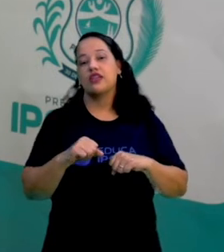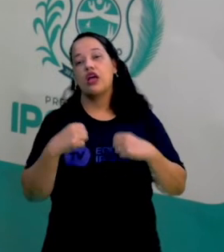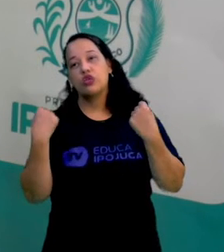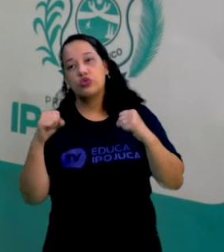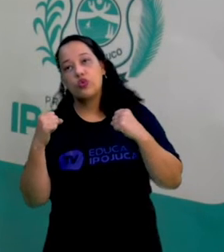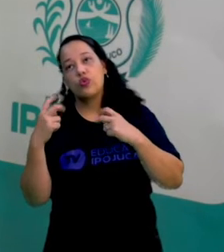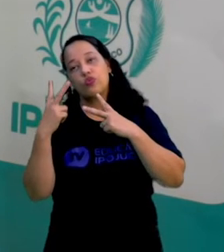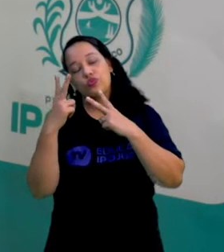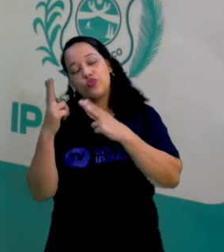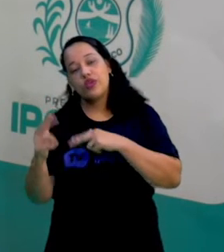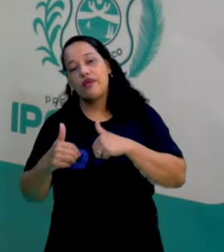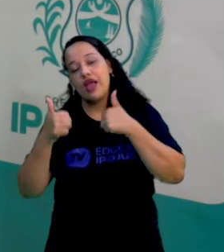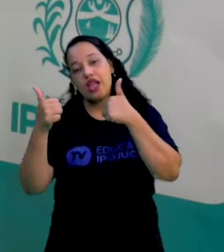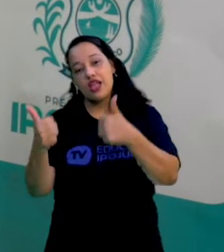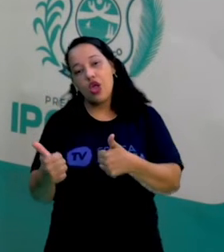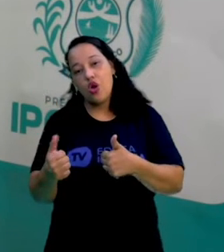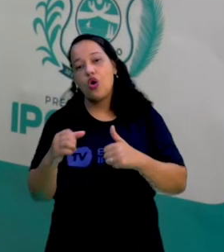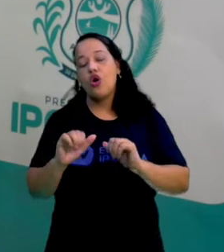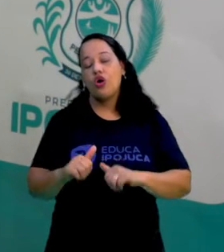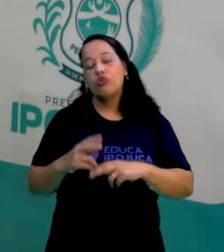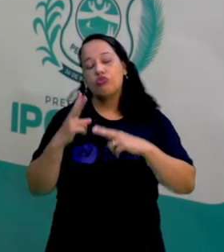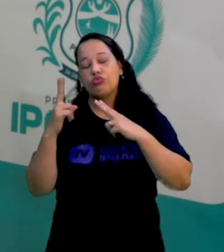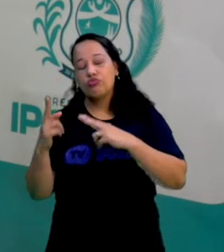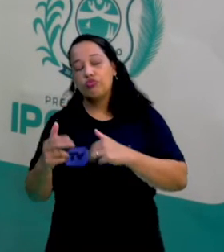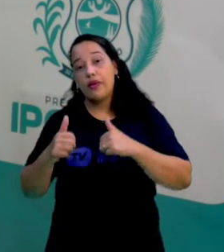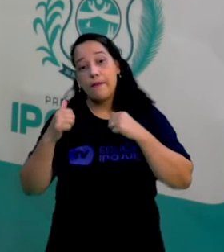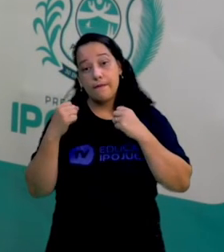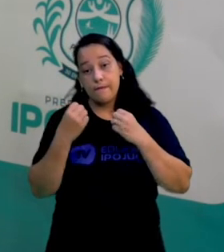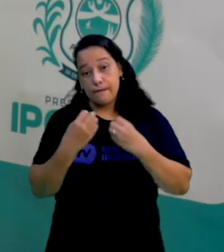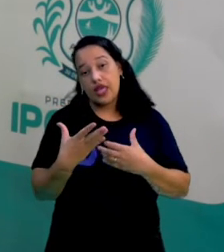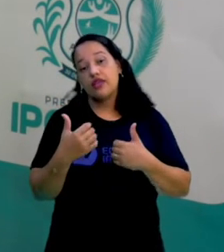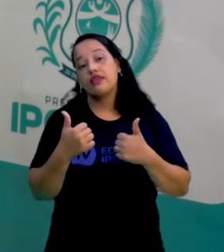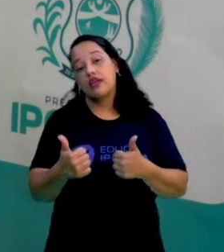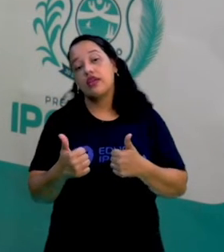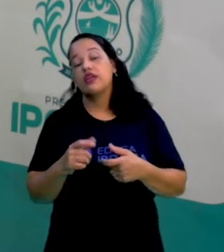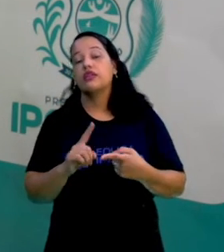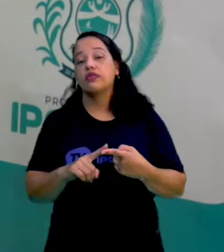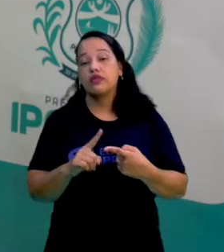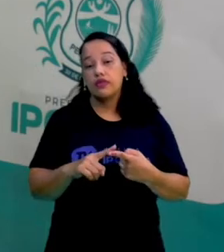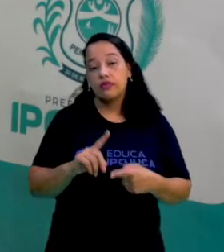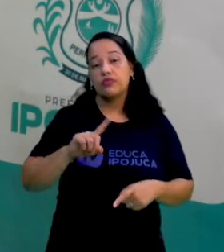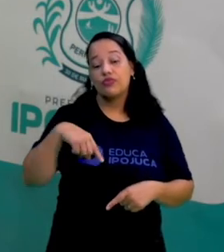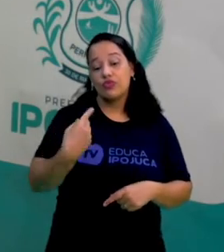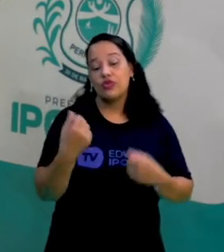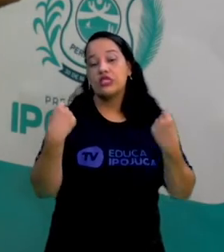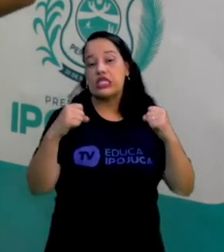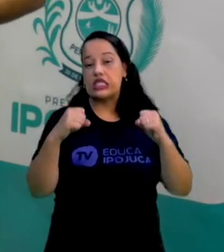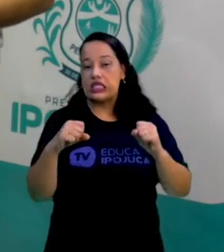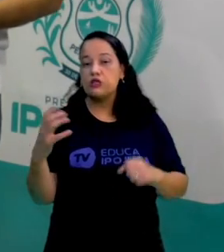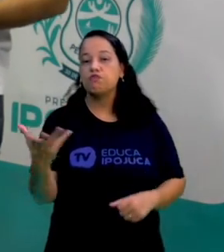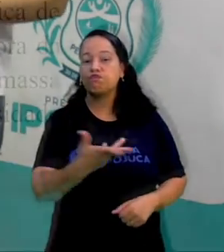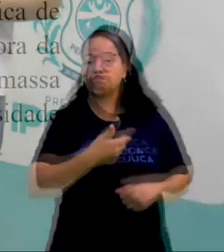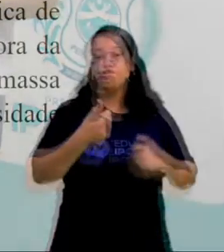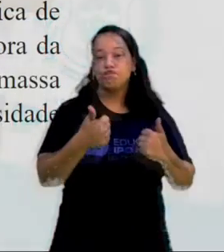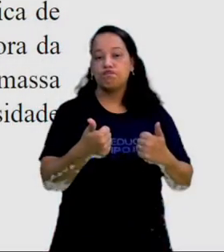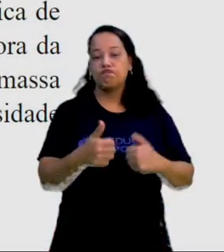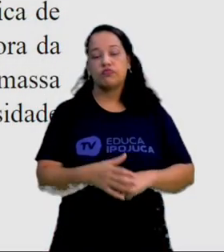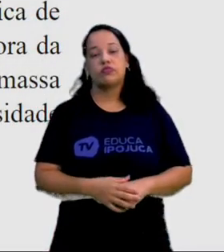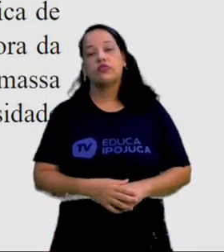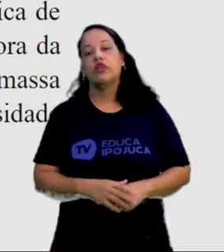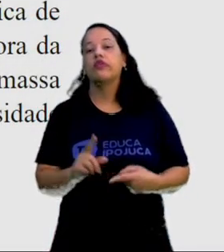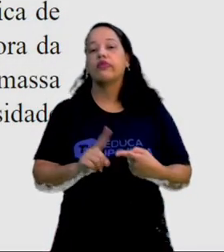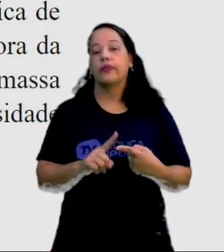melhor e é importante você dormir bem para conseguir fazer com qualidade os exercícios físicos. E